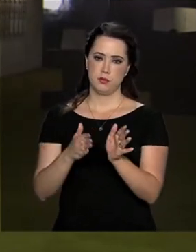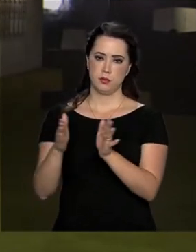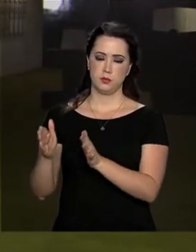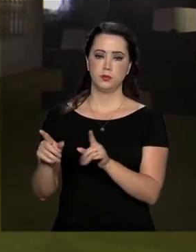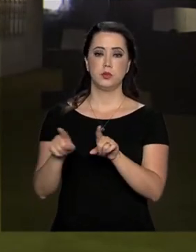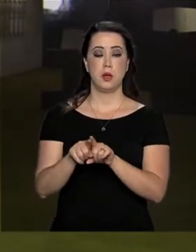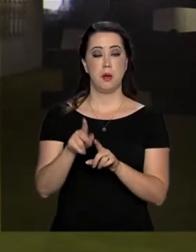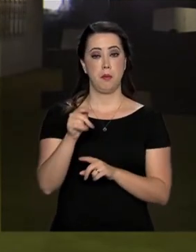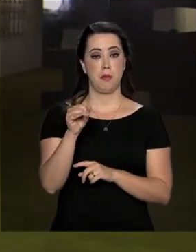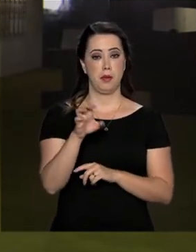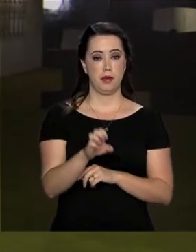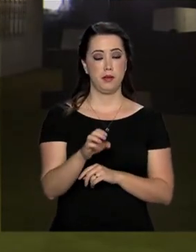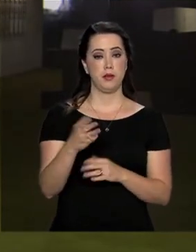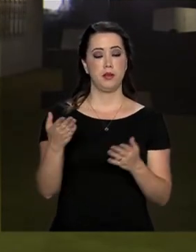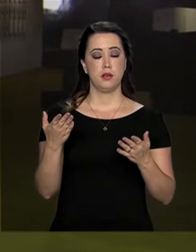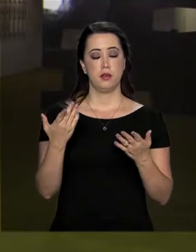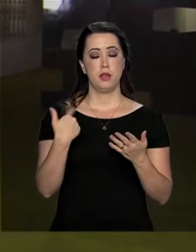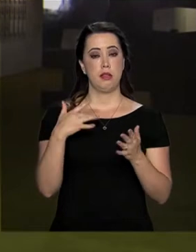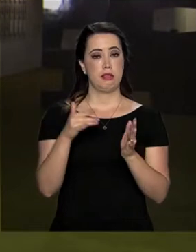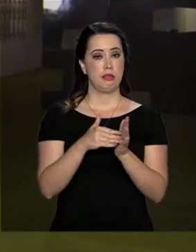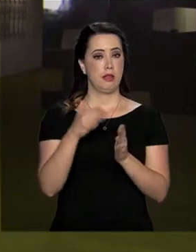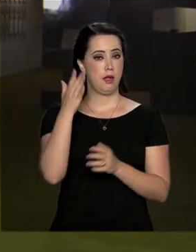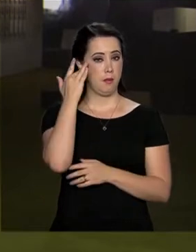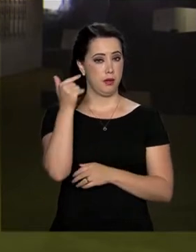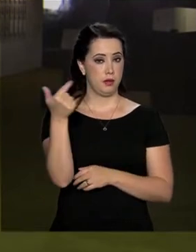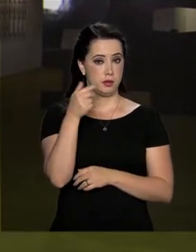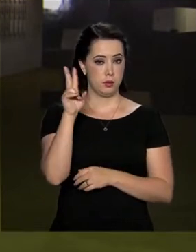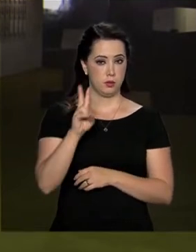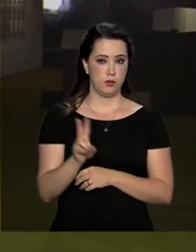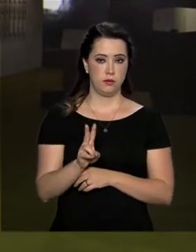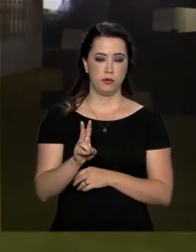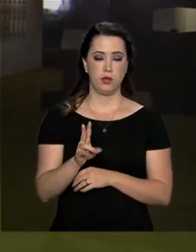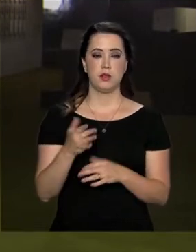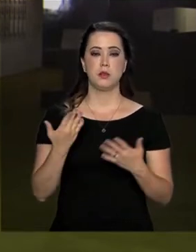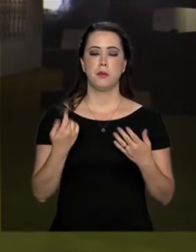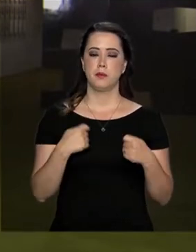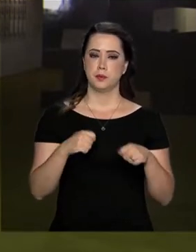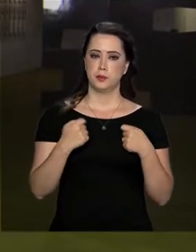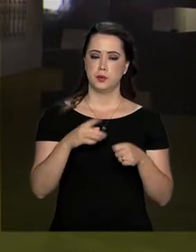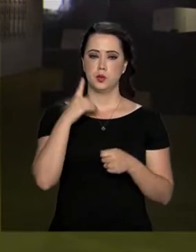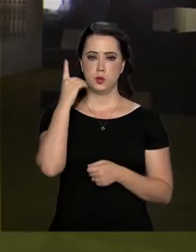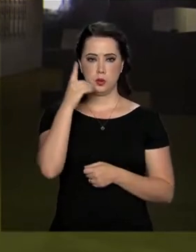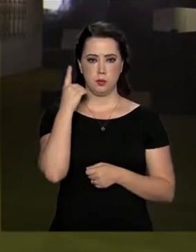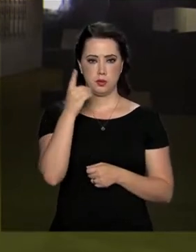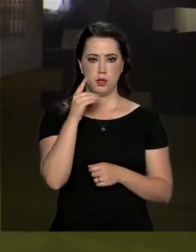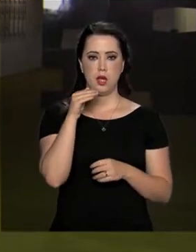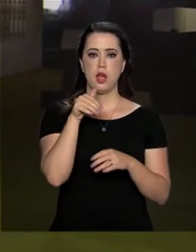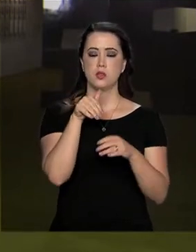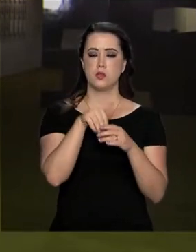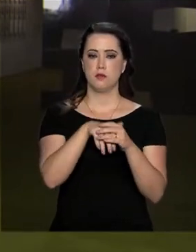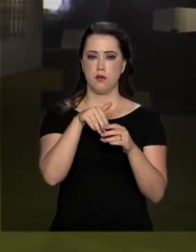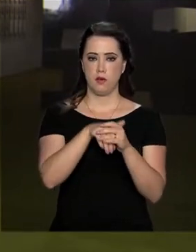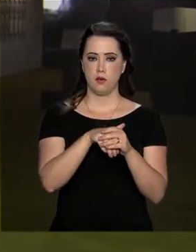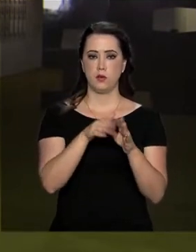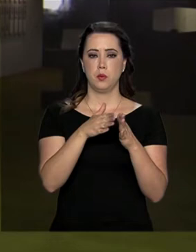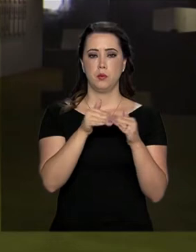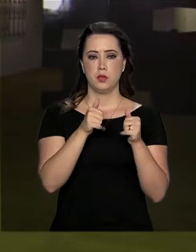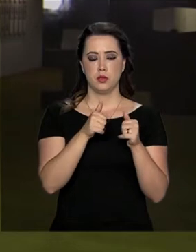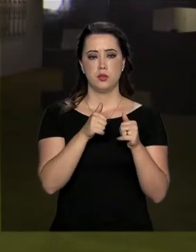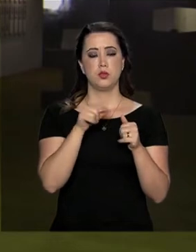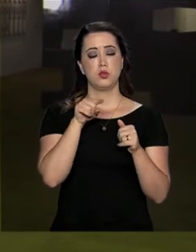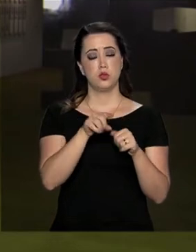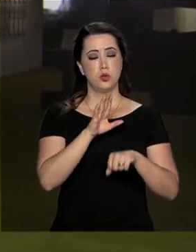a PEC em segundo turno até amanhã. Mas para isso, será preciso que os deputados votem um requerimento de quebra de